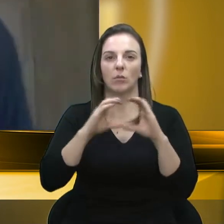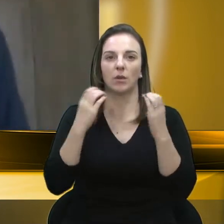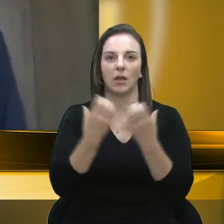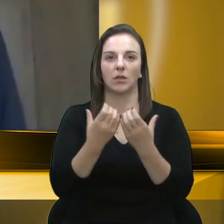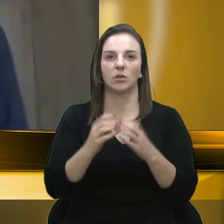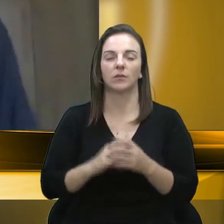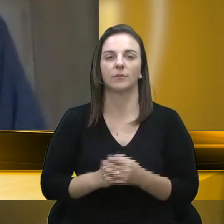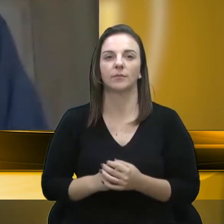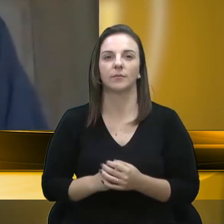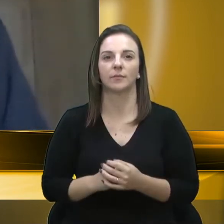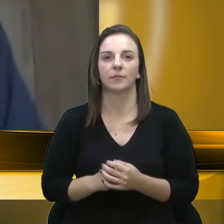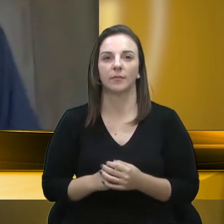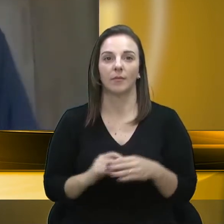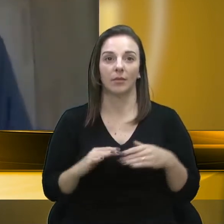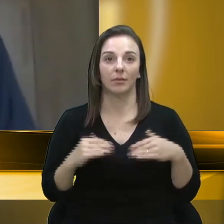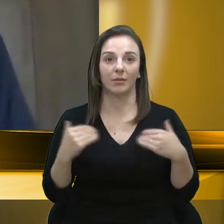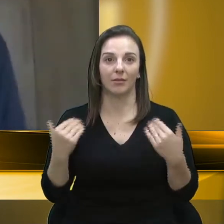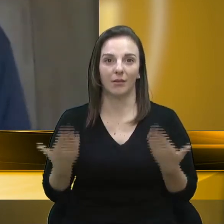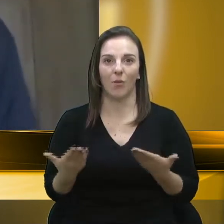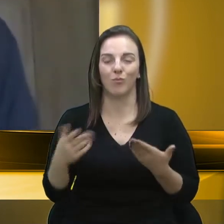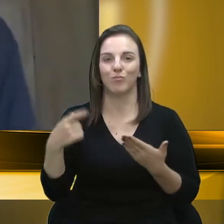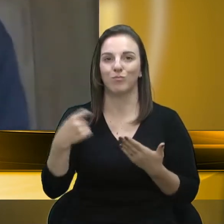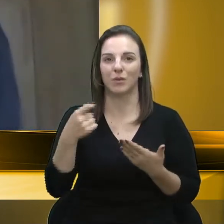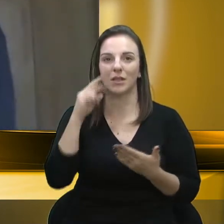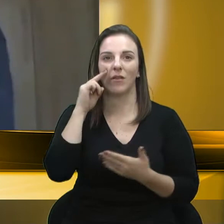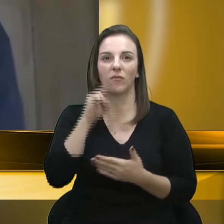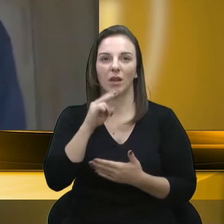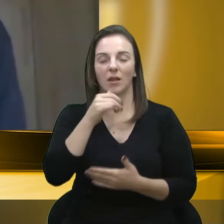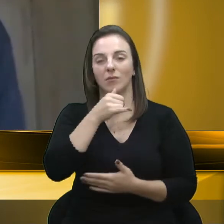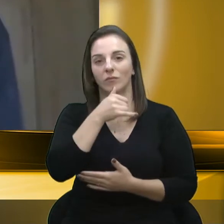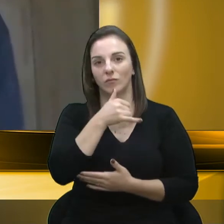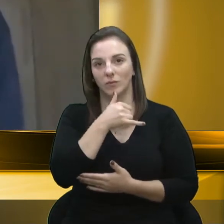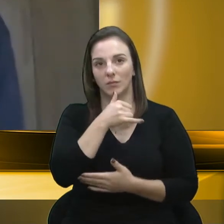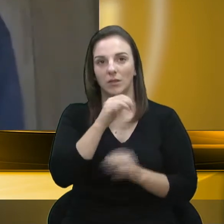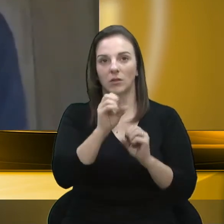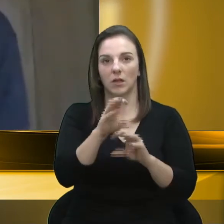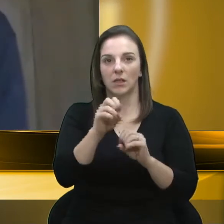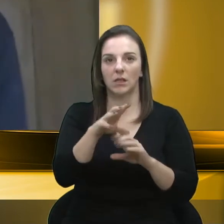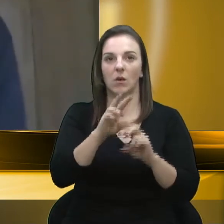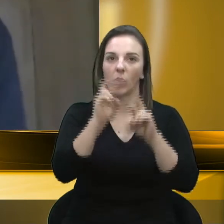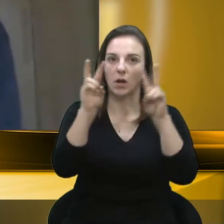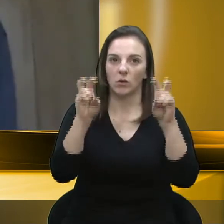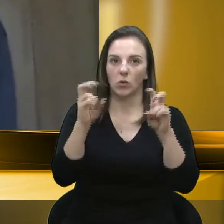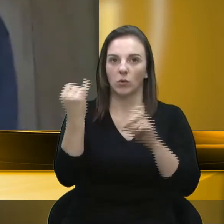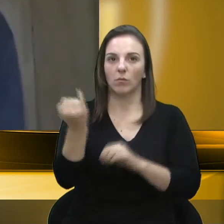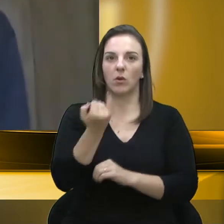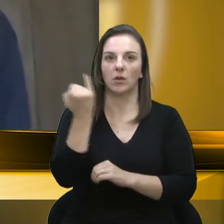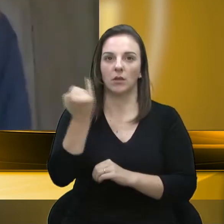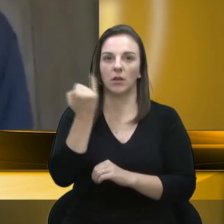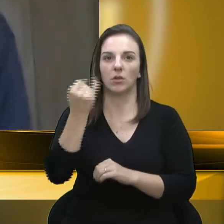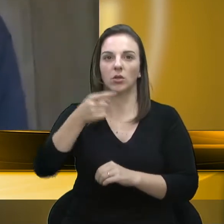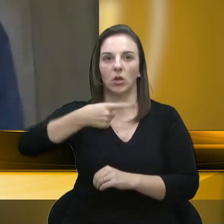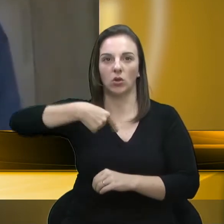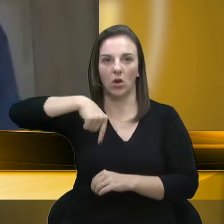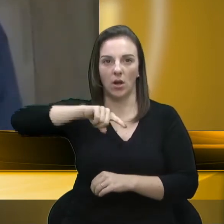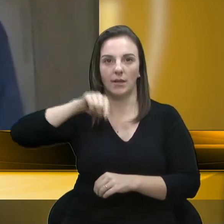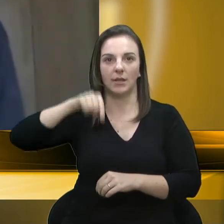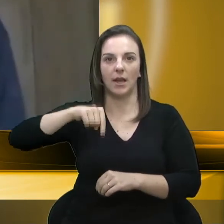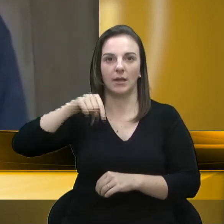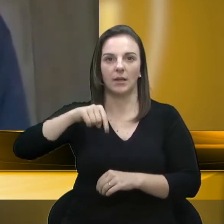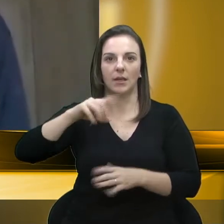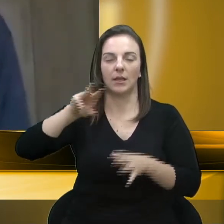Então nós podemos ver que, infelizmente, a educação, que é um tema de tanta importância, que vem sendo tratado aqui dentro desta casa,